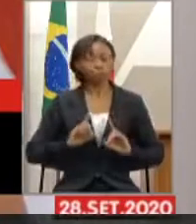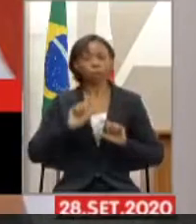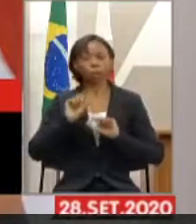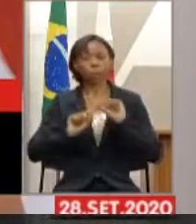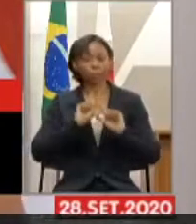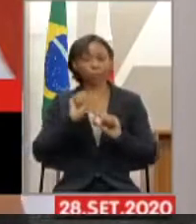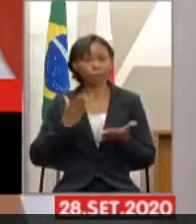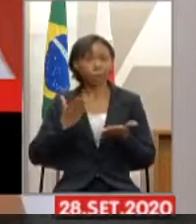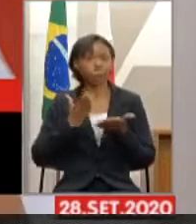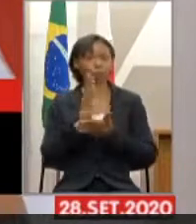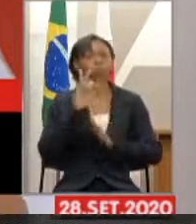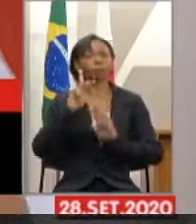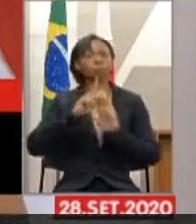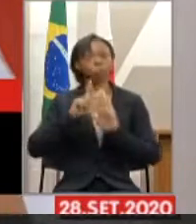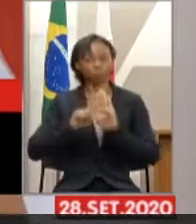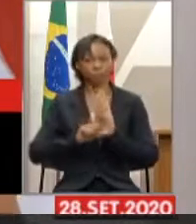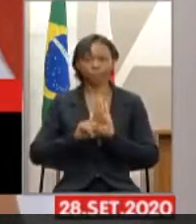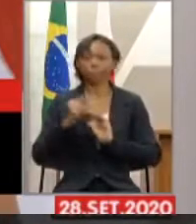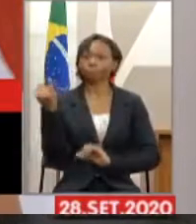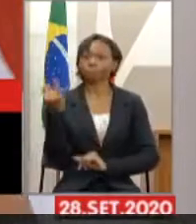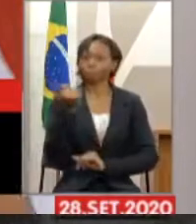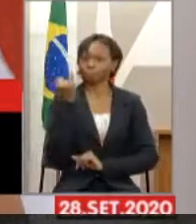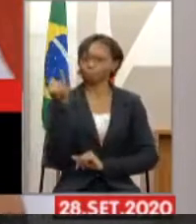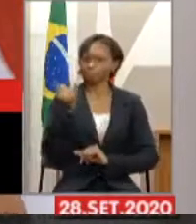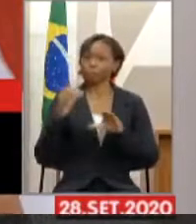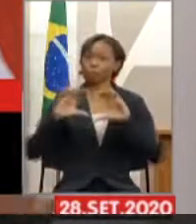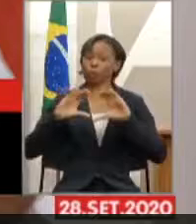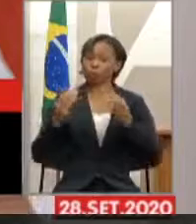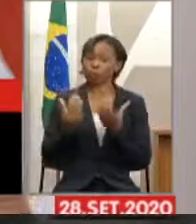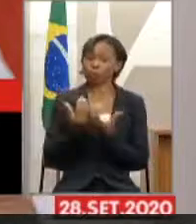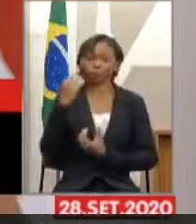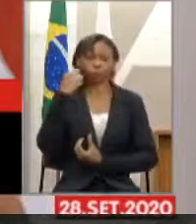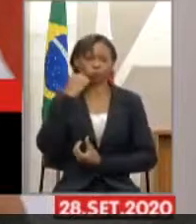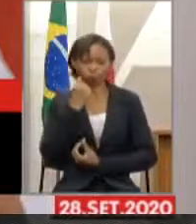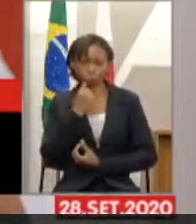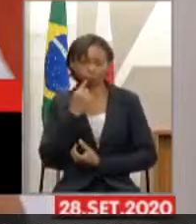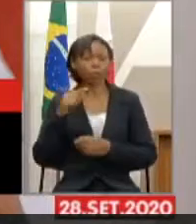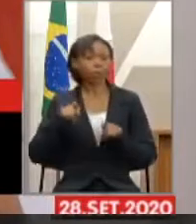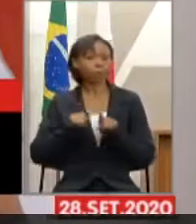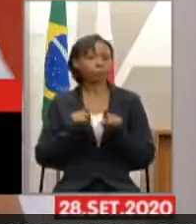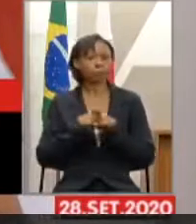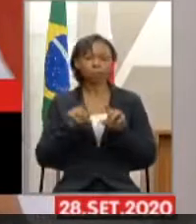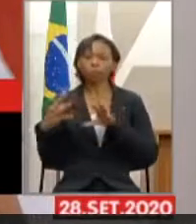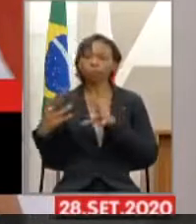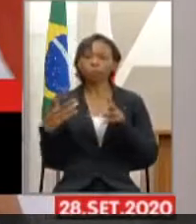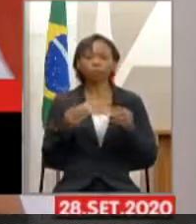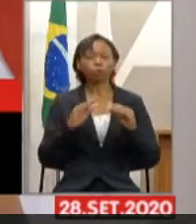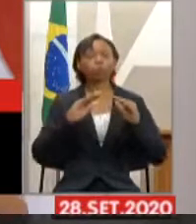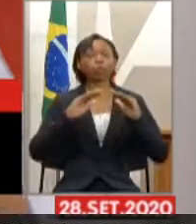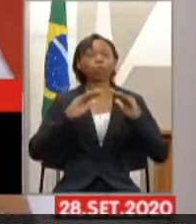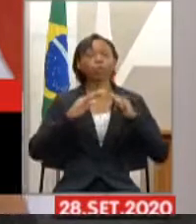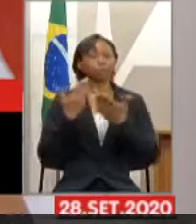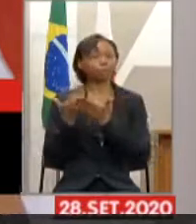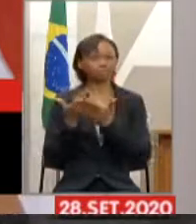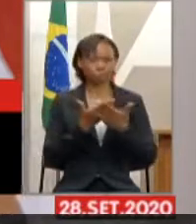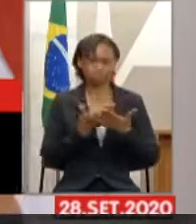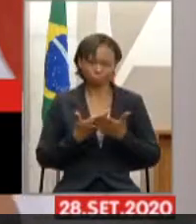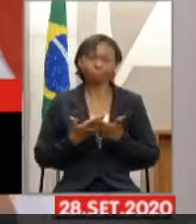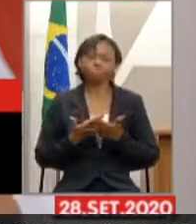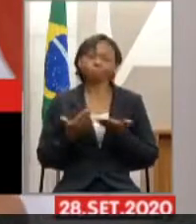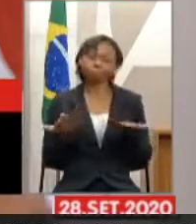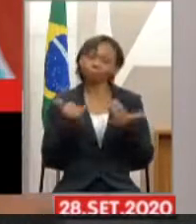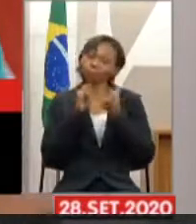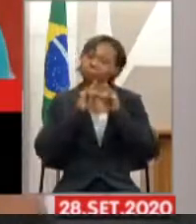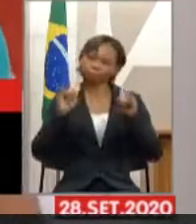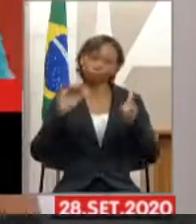extrema importância para nós. Não só a comunidade surda, mas toda a comunidade escolar. Então, o meu recado era só esse,